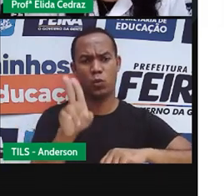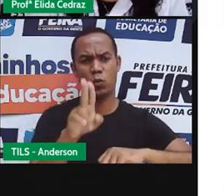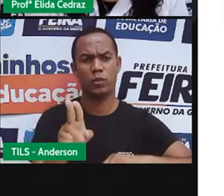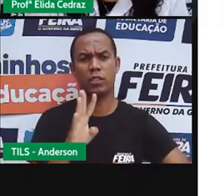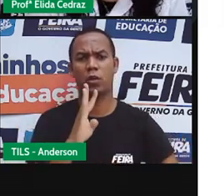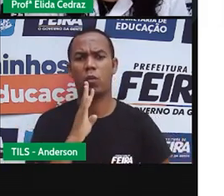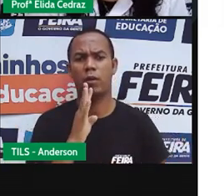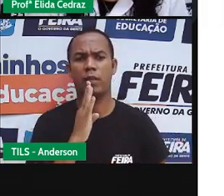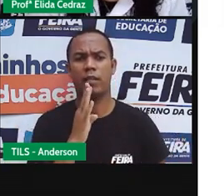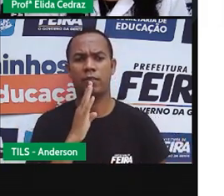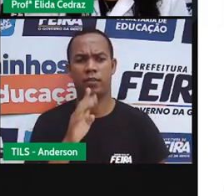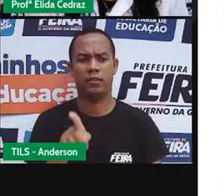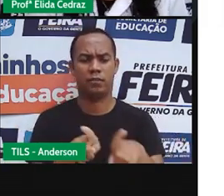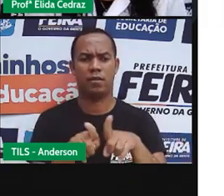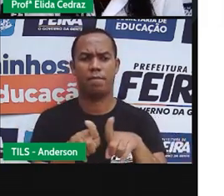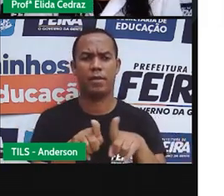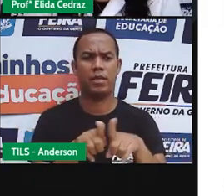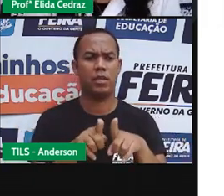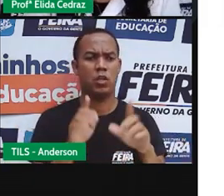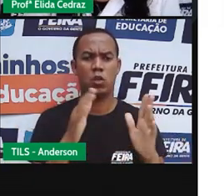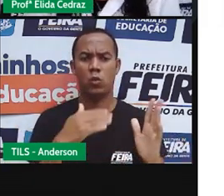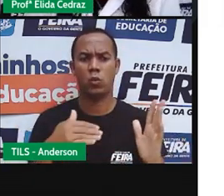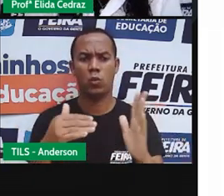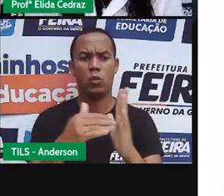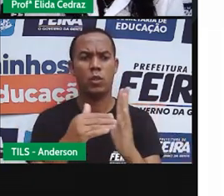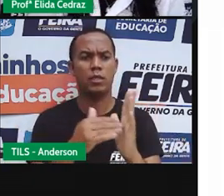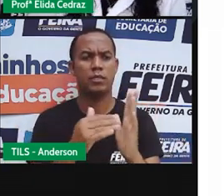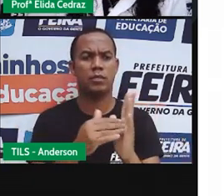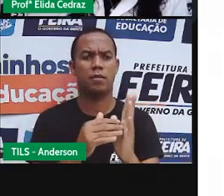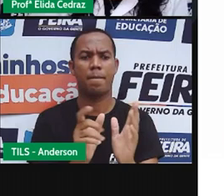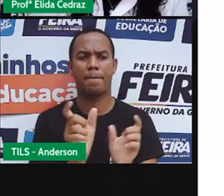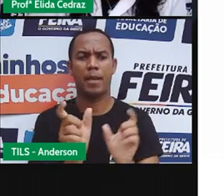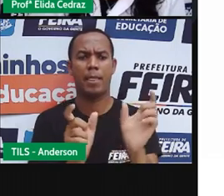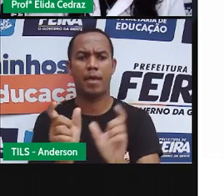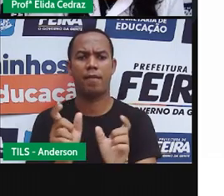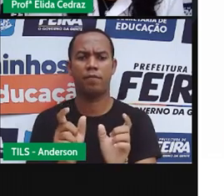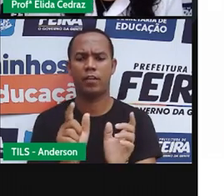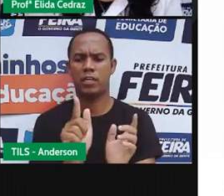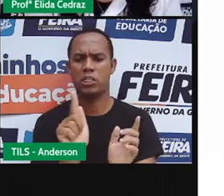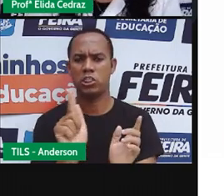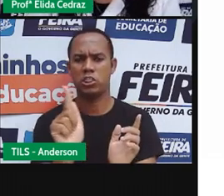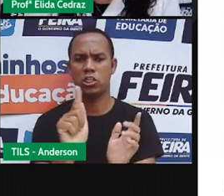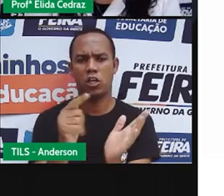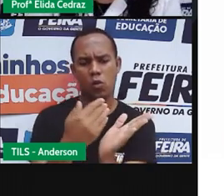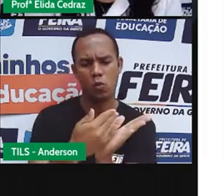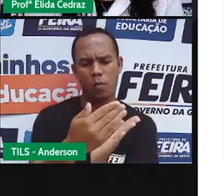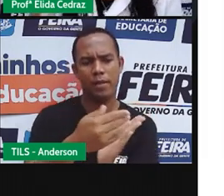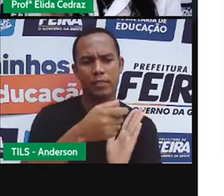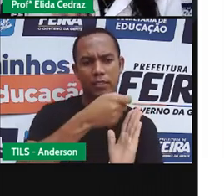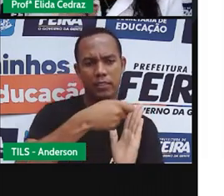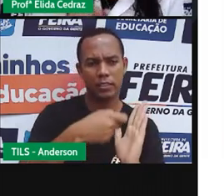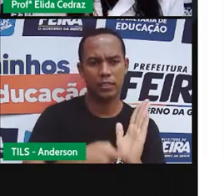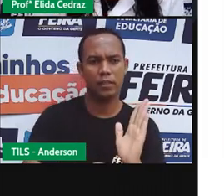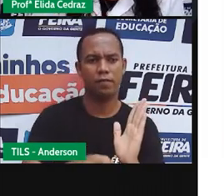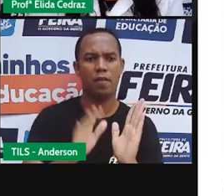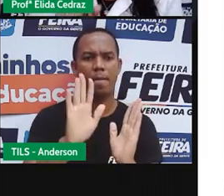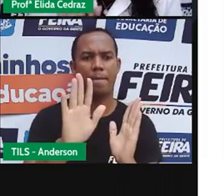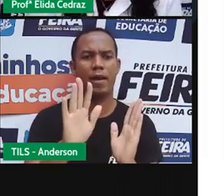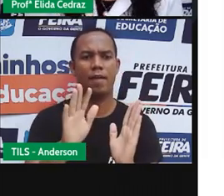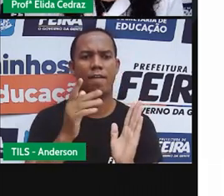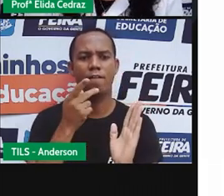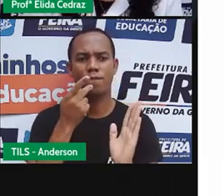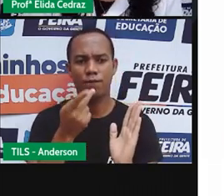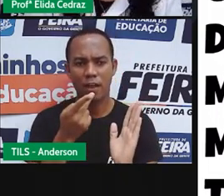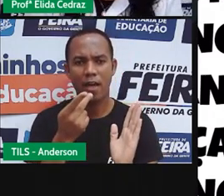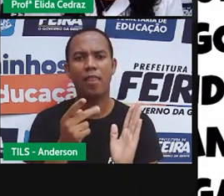conhecemos muito bem. Todas elas são escritas com a letra G e a pronúncia